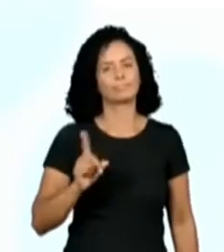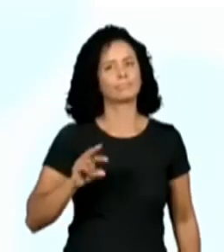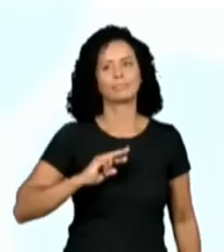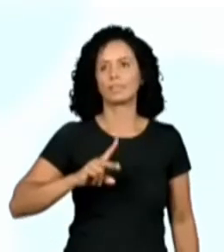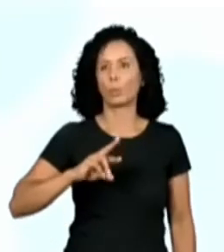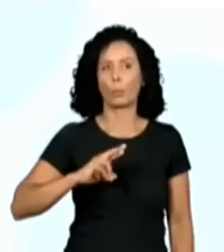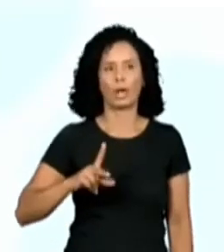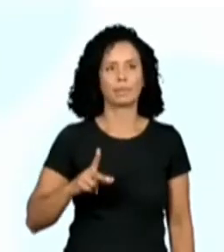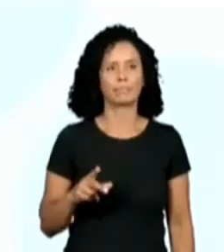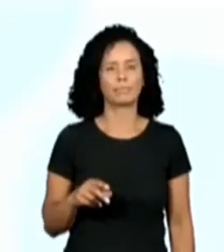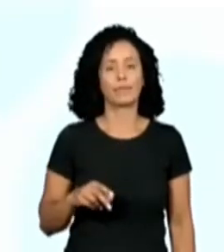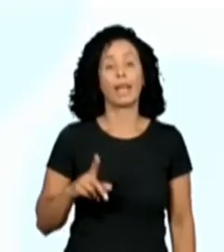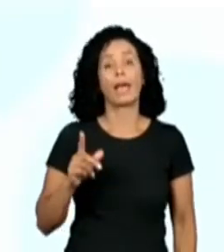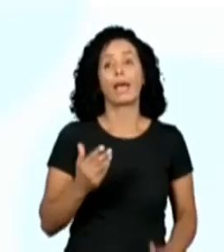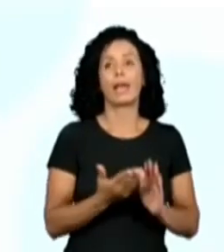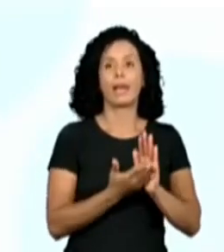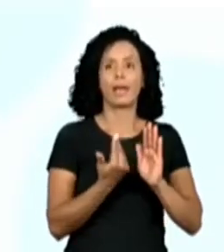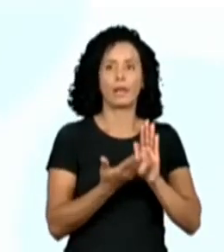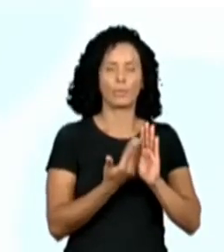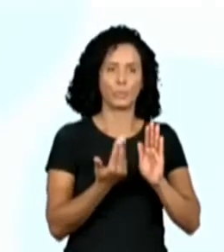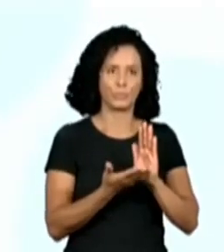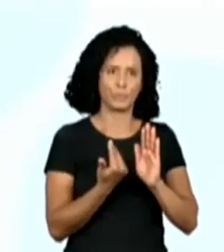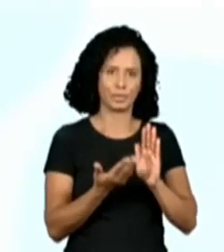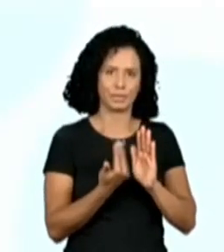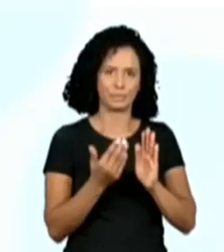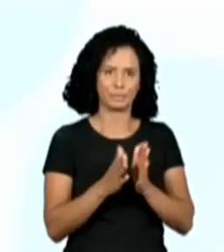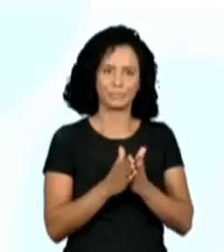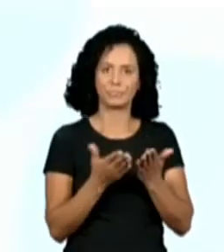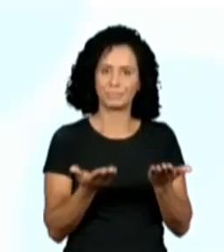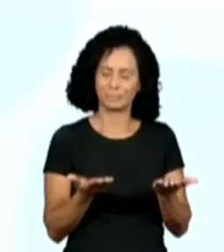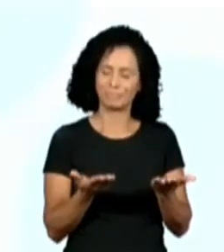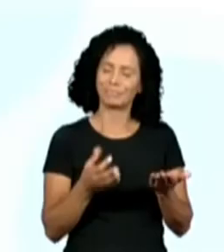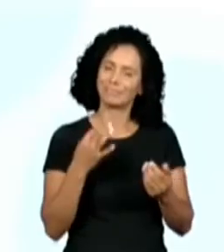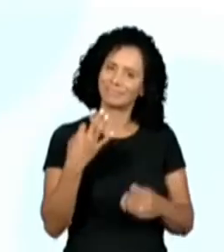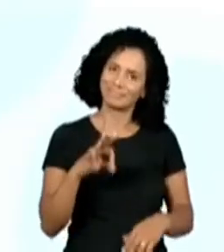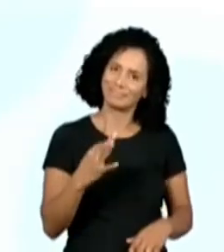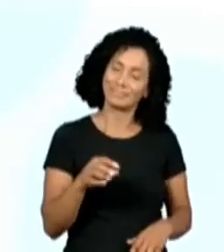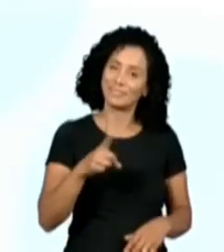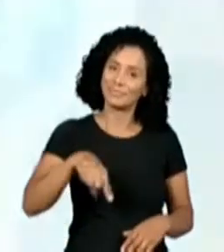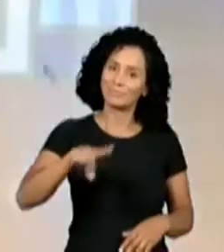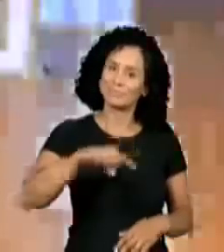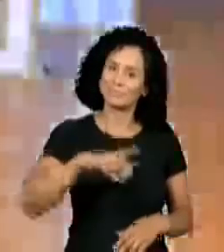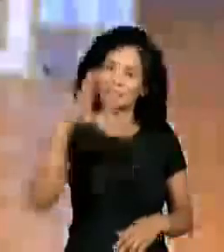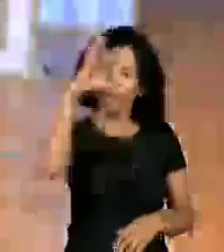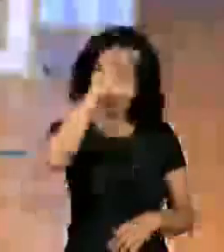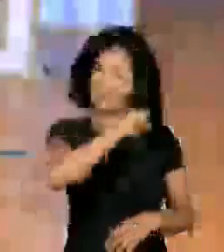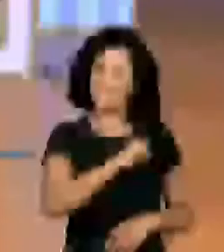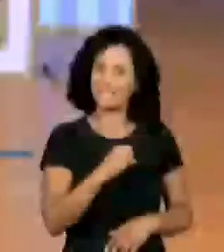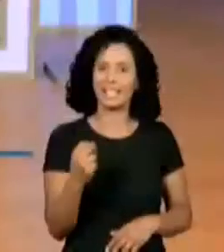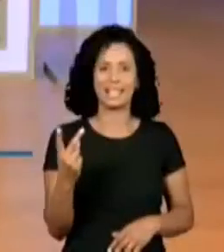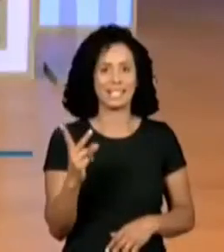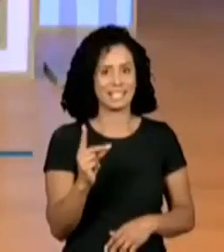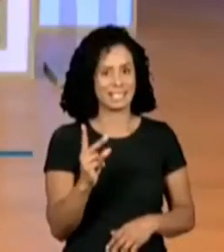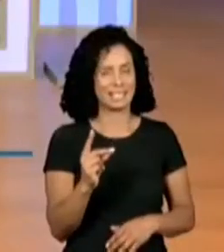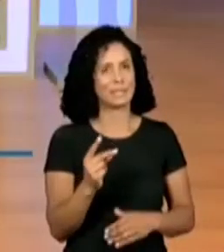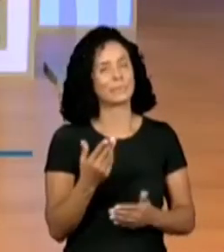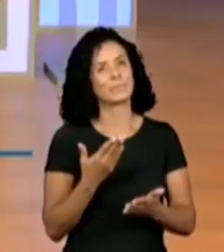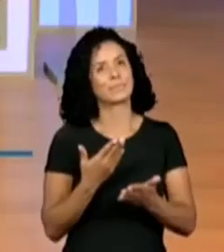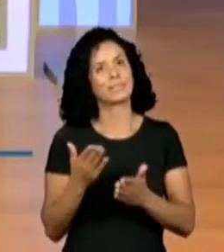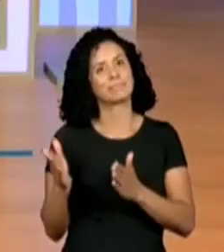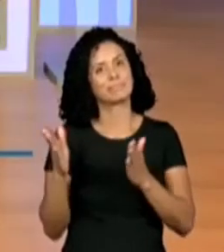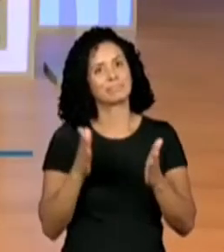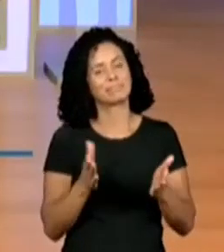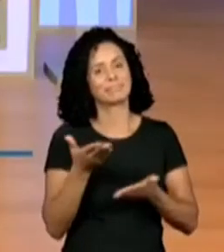is a book. É um livro. Right? É assim que a gente vai trabalhar na nossa segunda parte na interação,